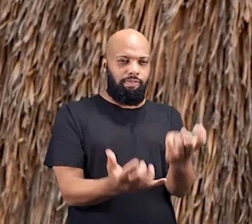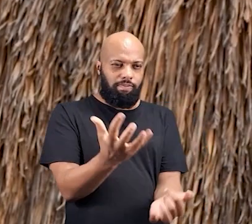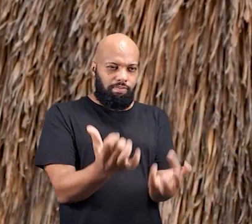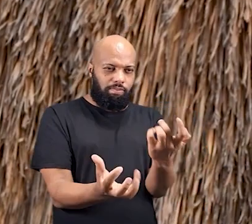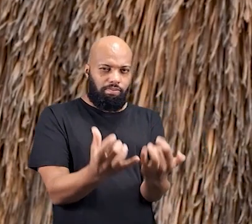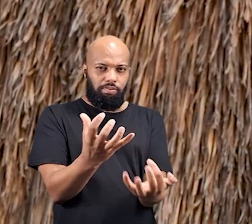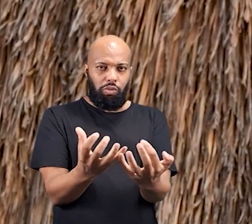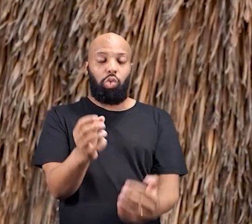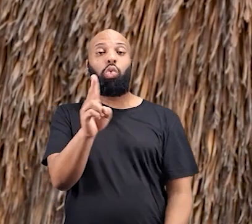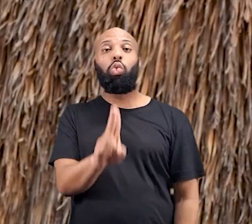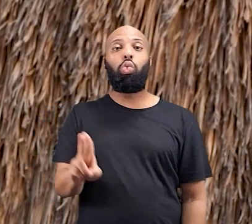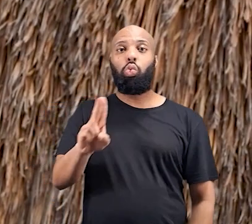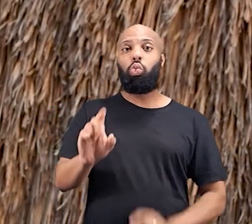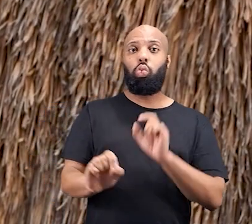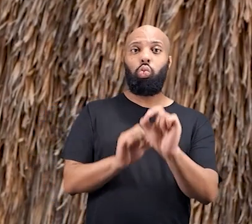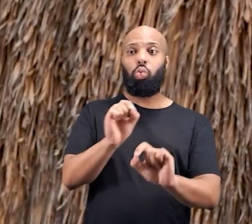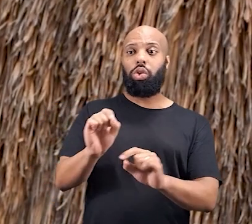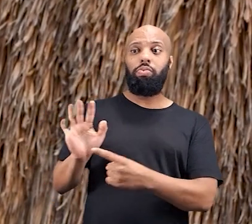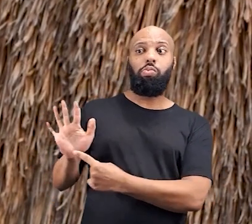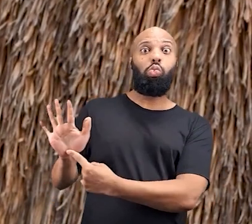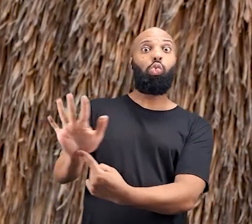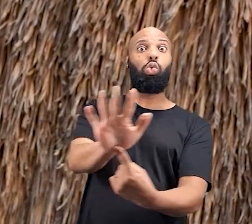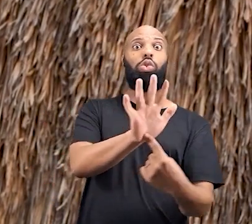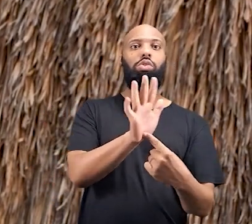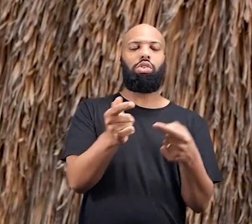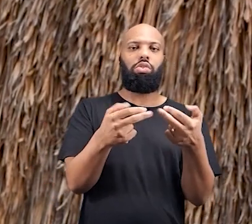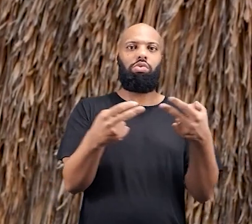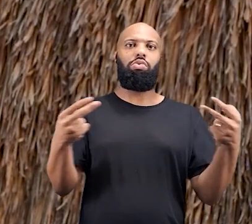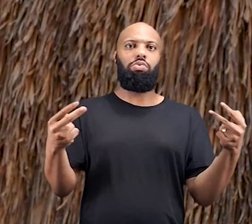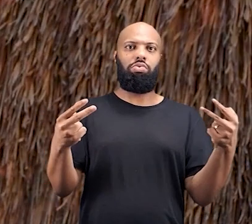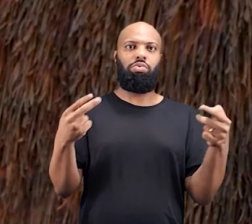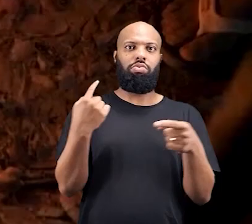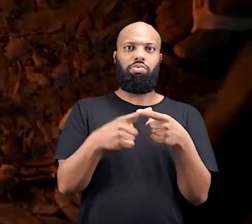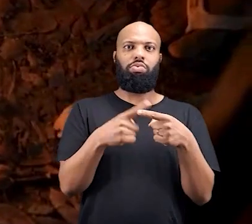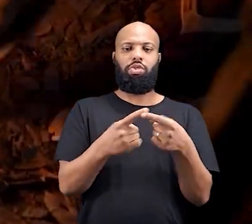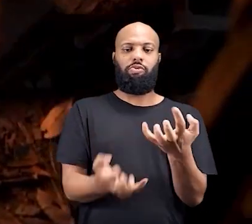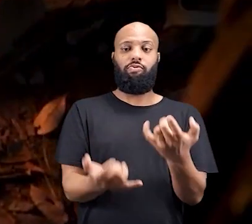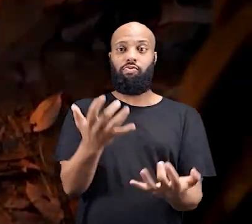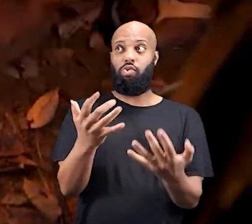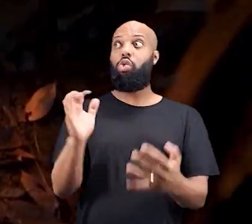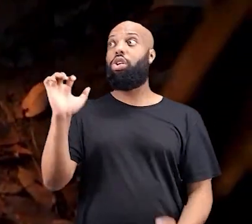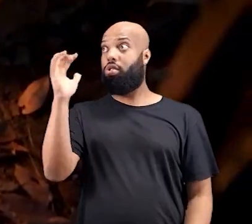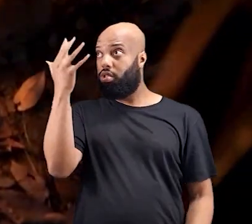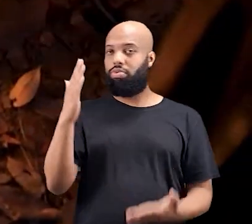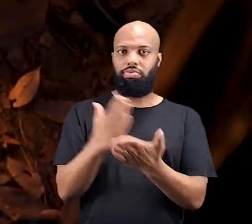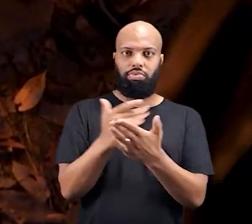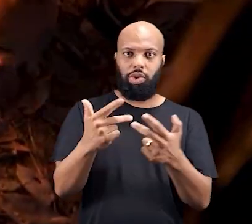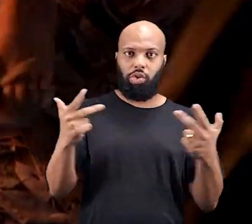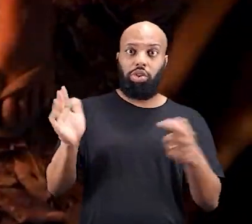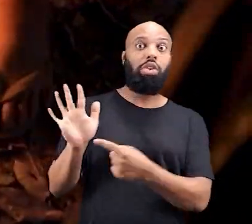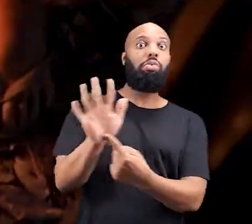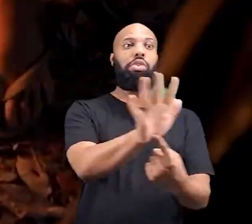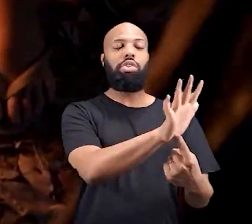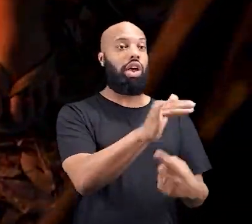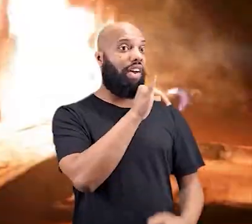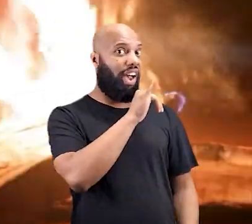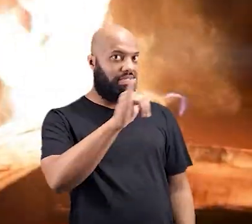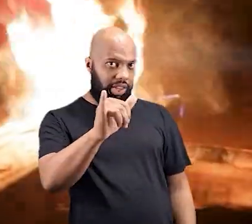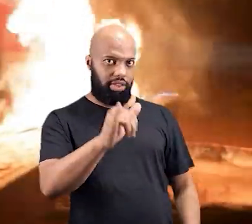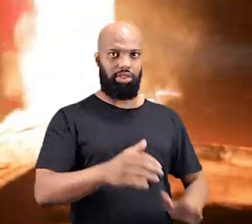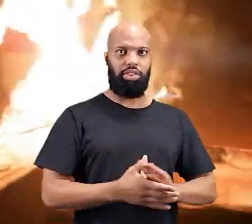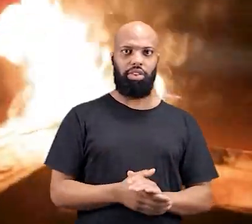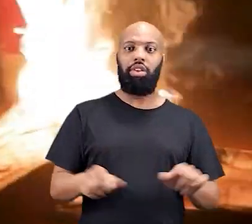isso para dar sinal. E nos acampamentos, as pessoas fazem fogueira para se aquecer durante a noite.